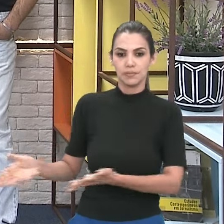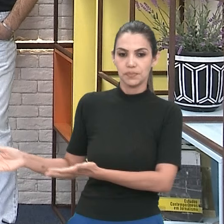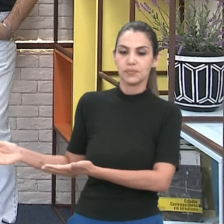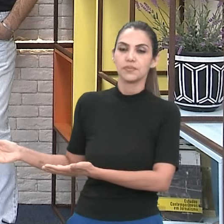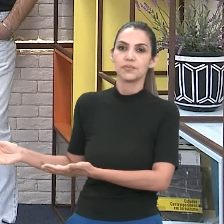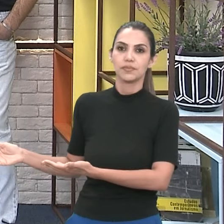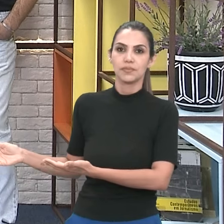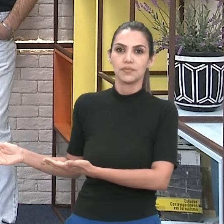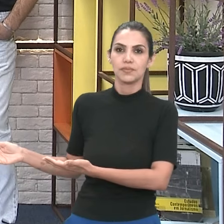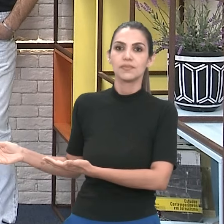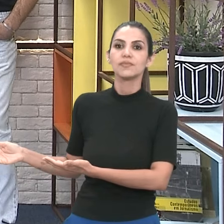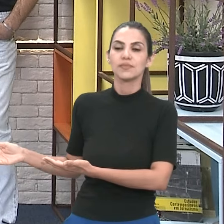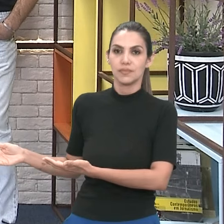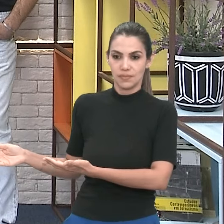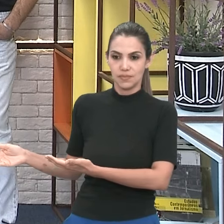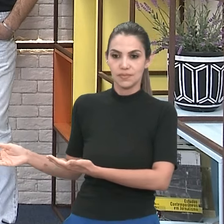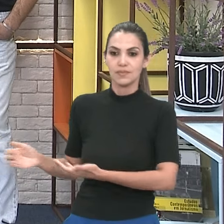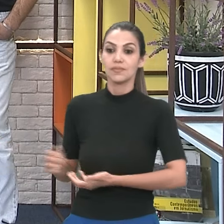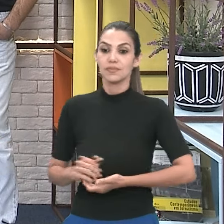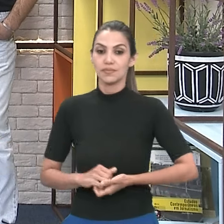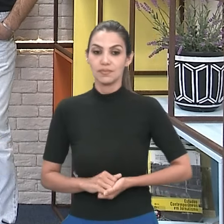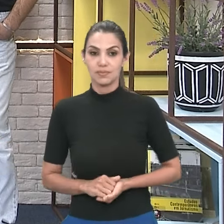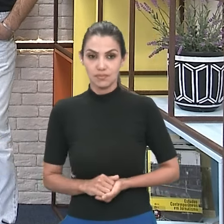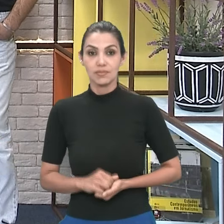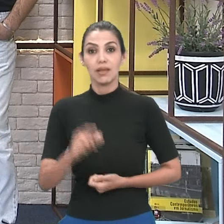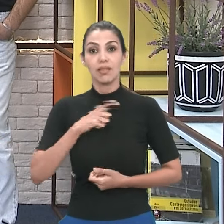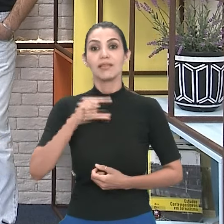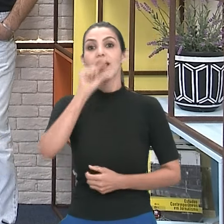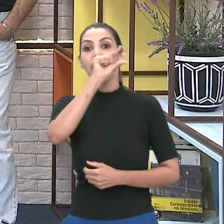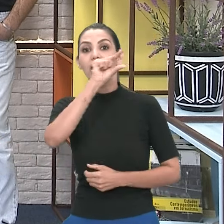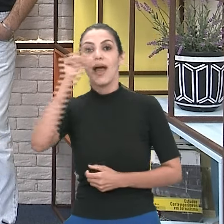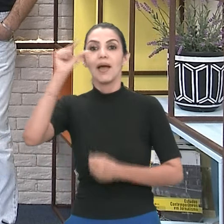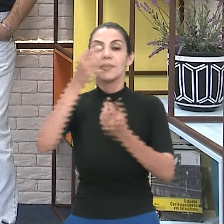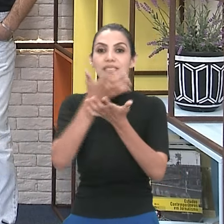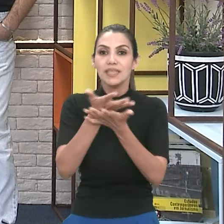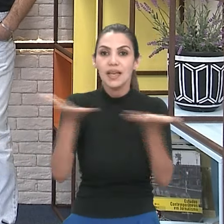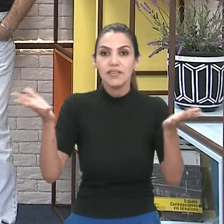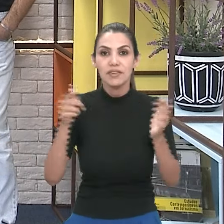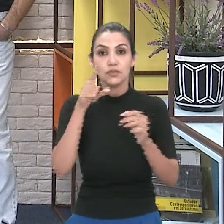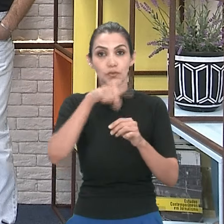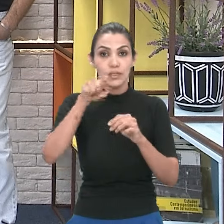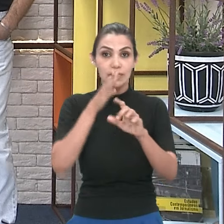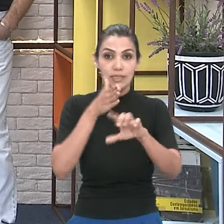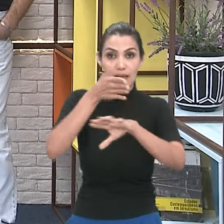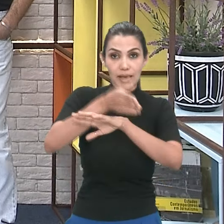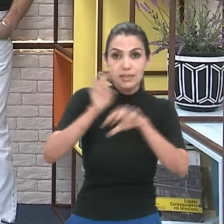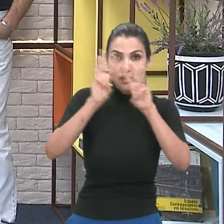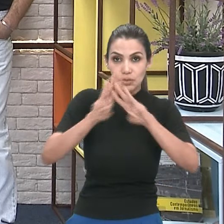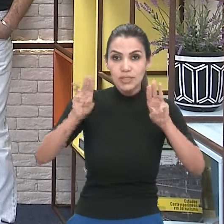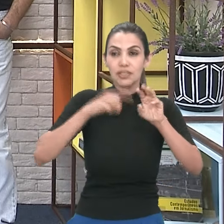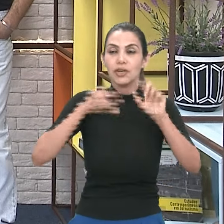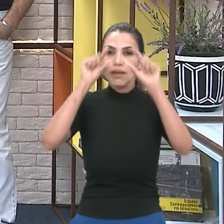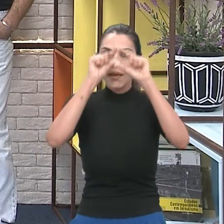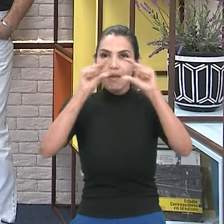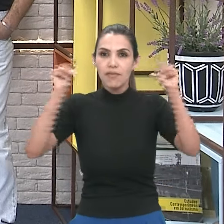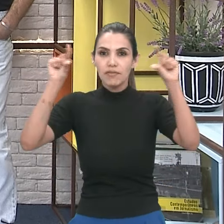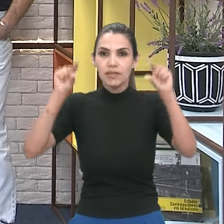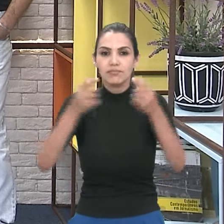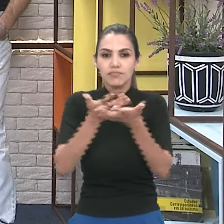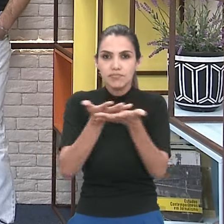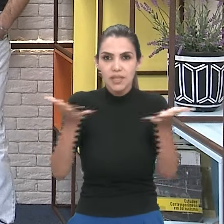.fg.br na aba de eventos de pós. Então você acessa o site e clica na aba de eventos